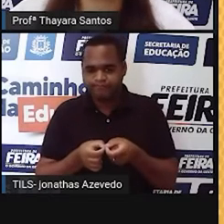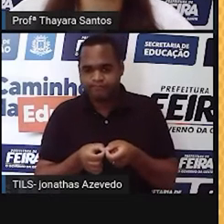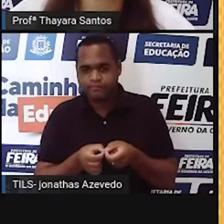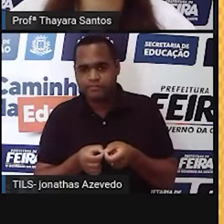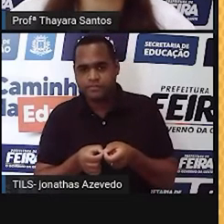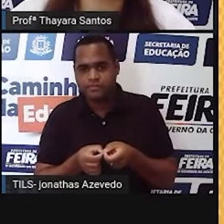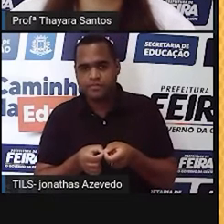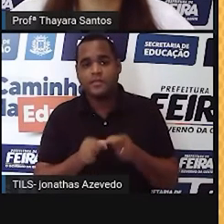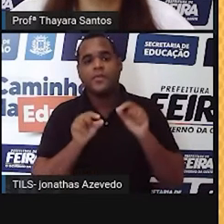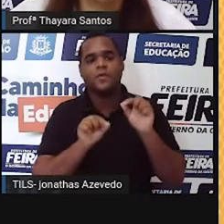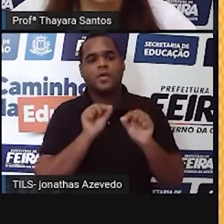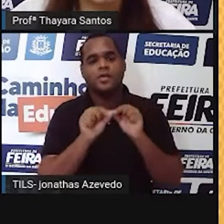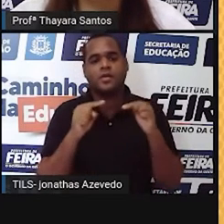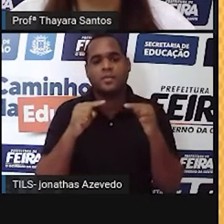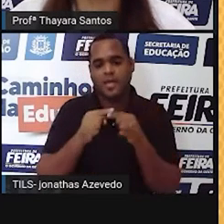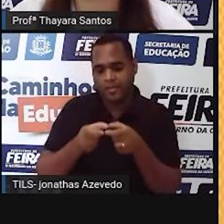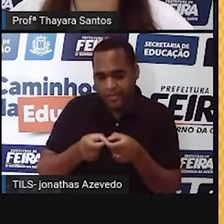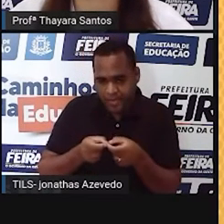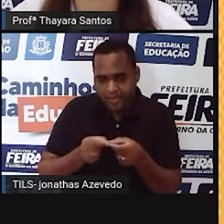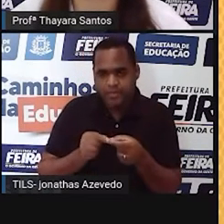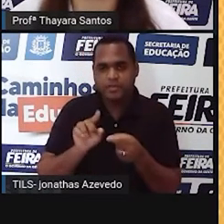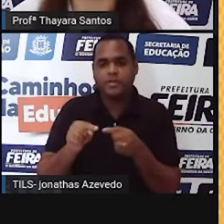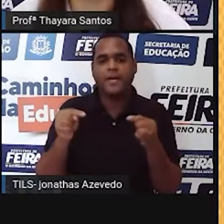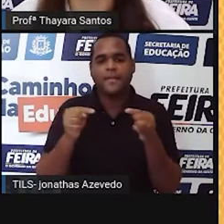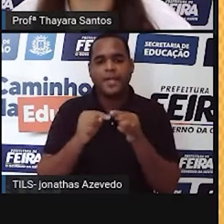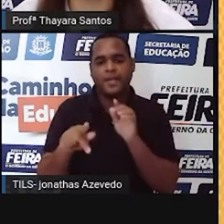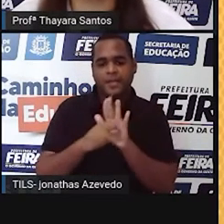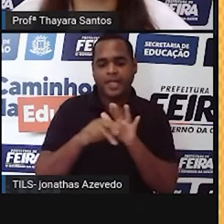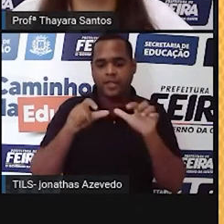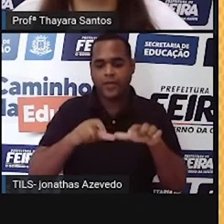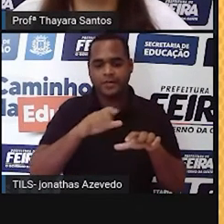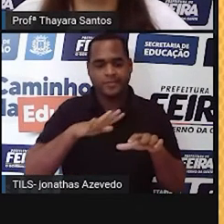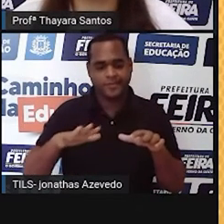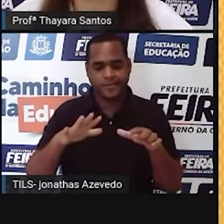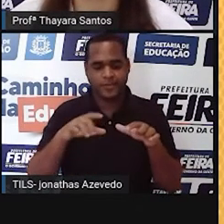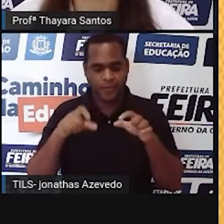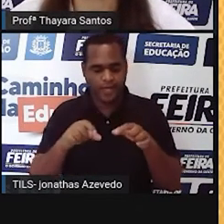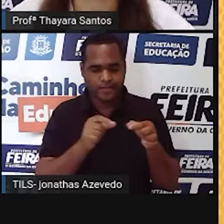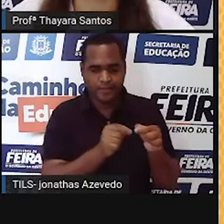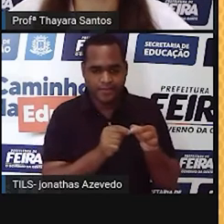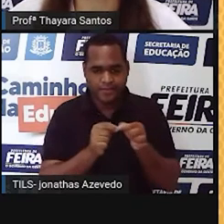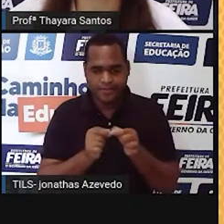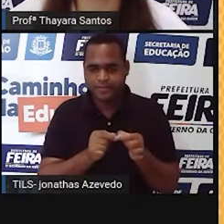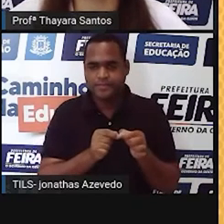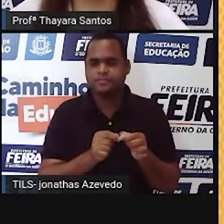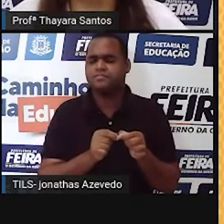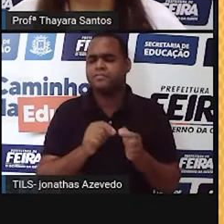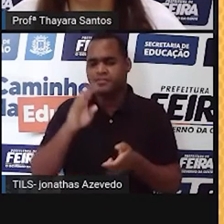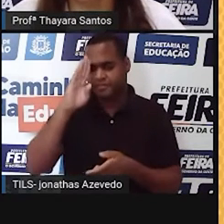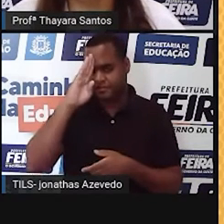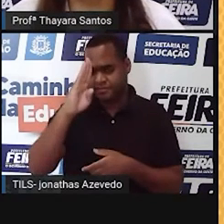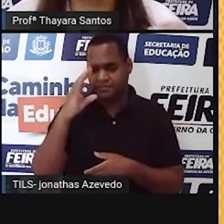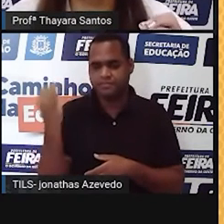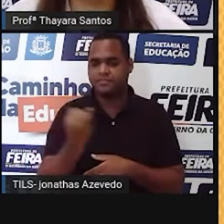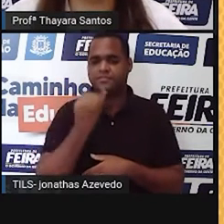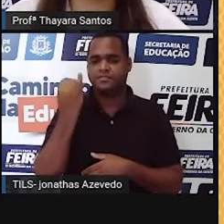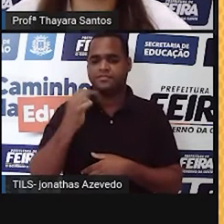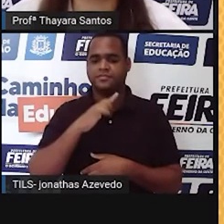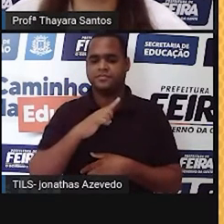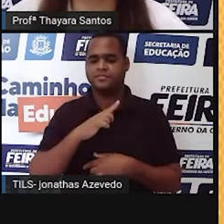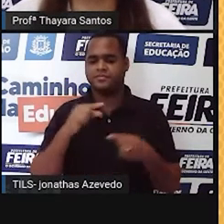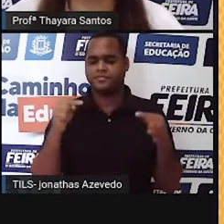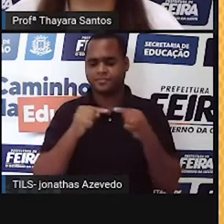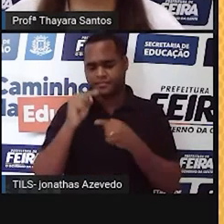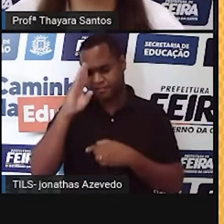testículos são um par de glândulas que estão localizadas uma de cada lado. E a função do testículo, a